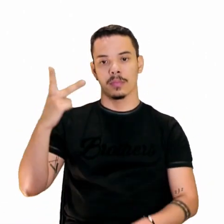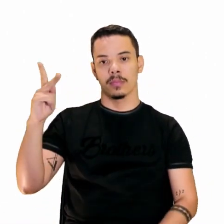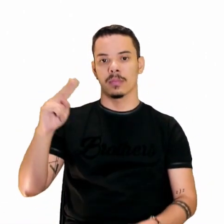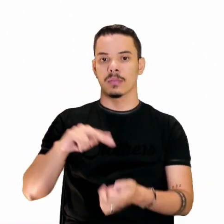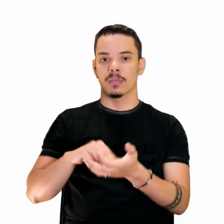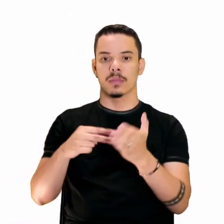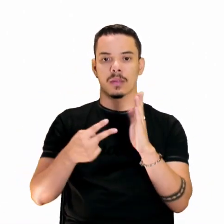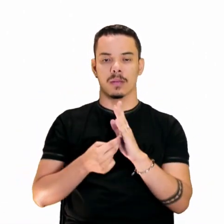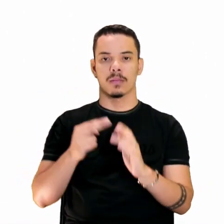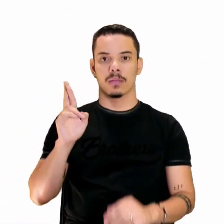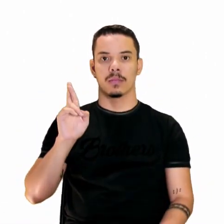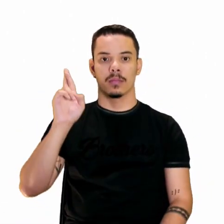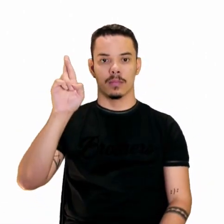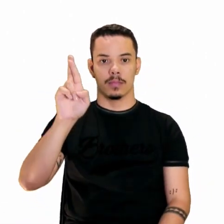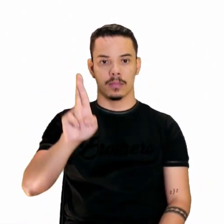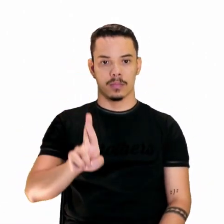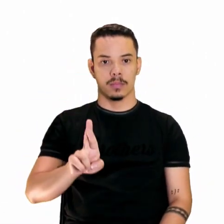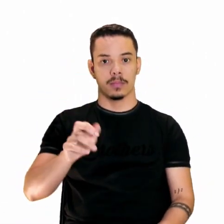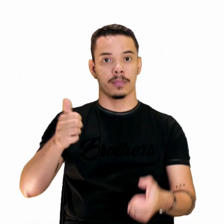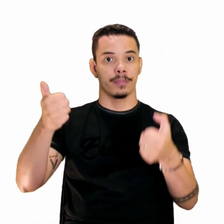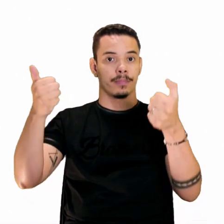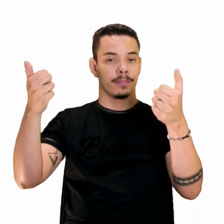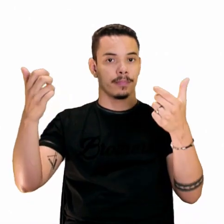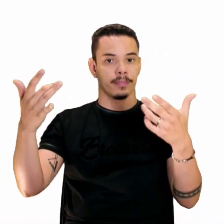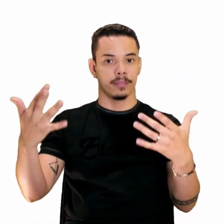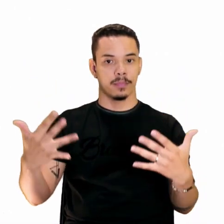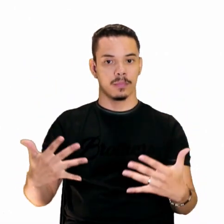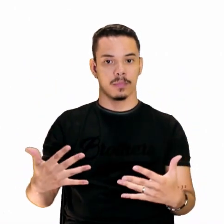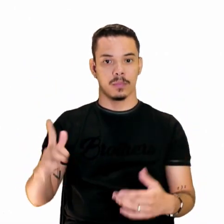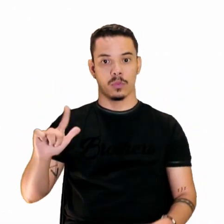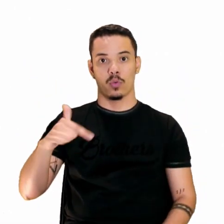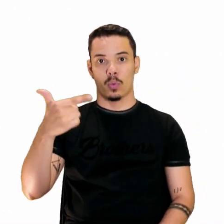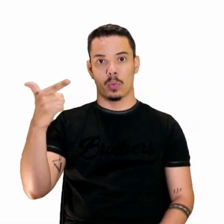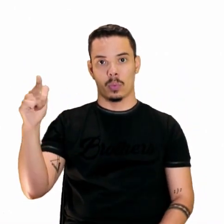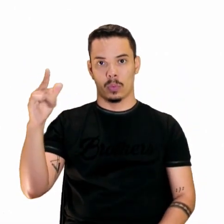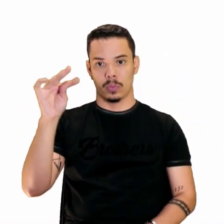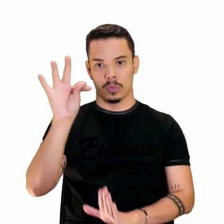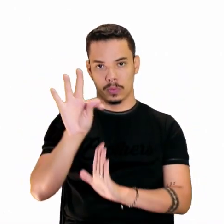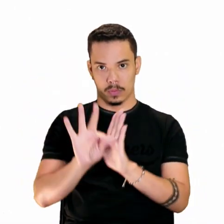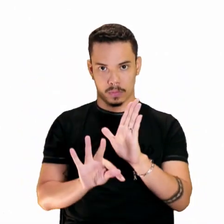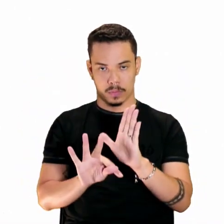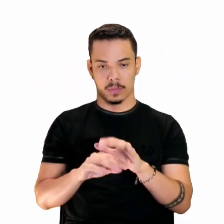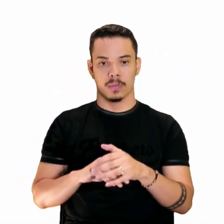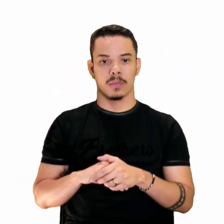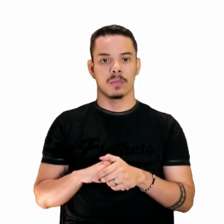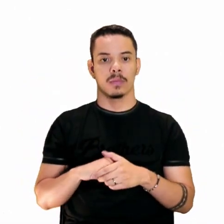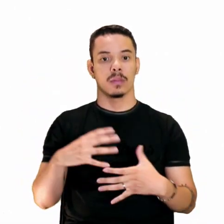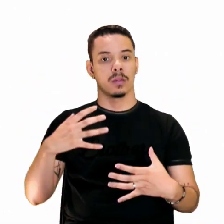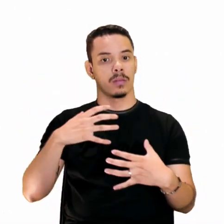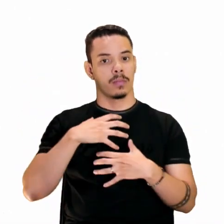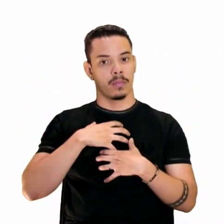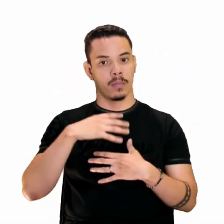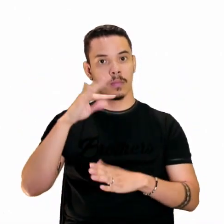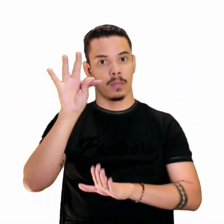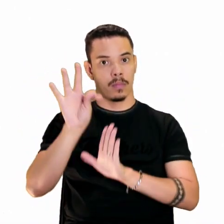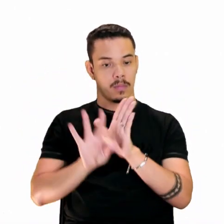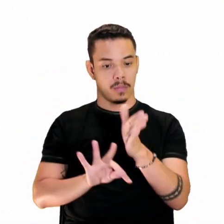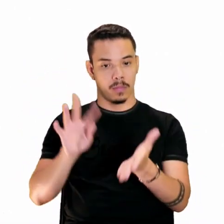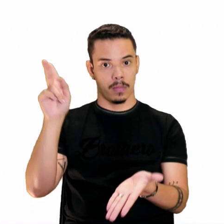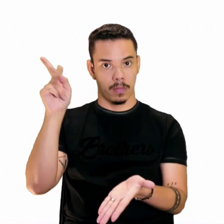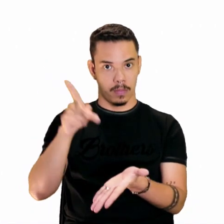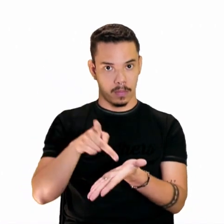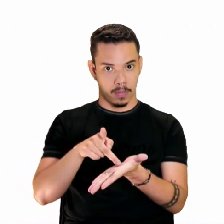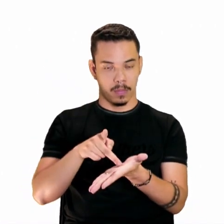representação explicativa de um outro texto. O sentido do texto original